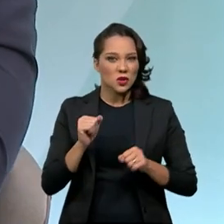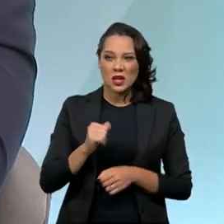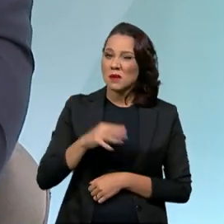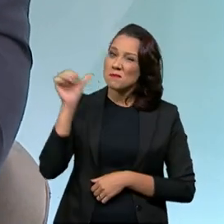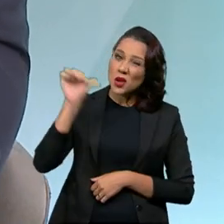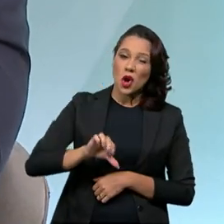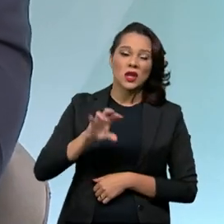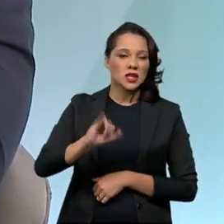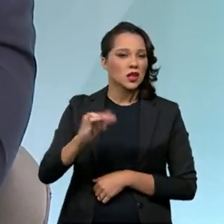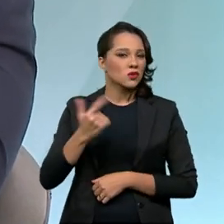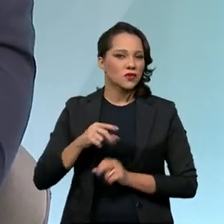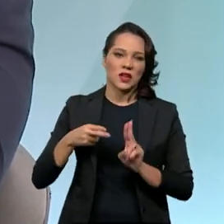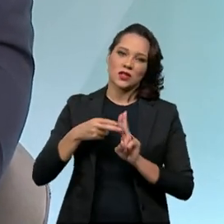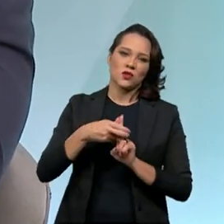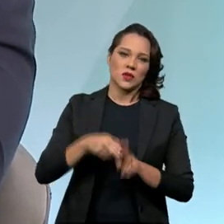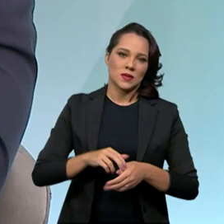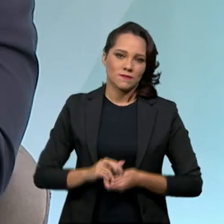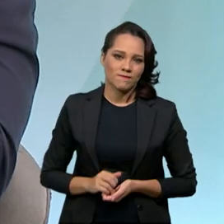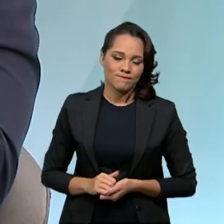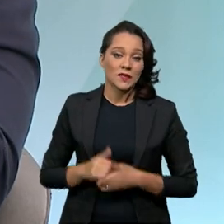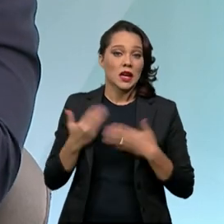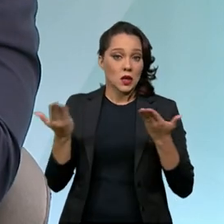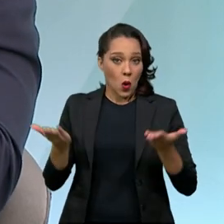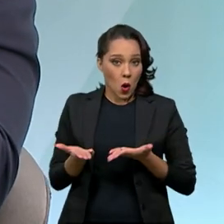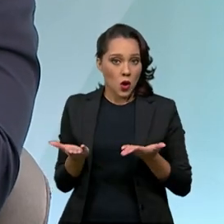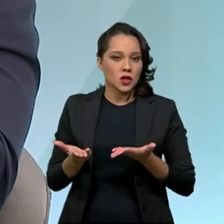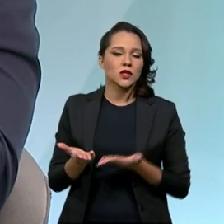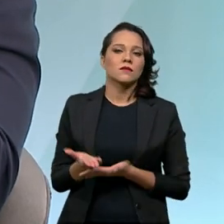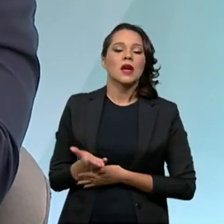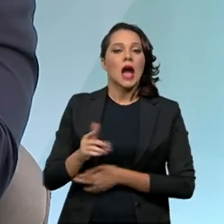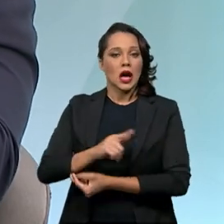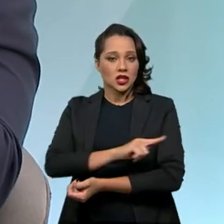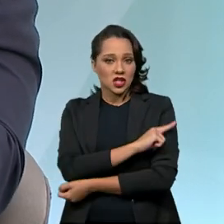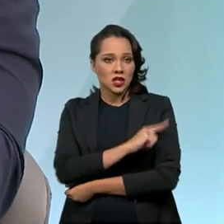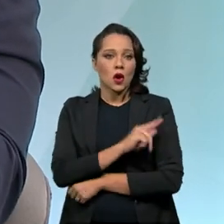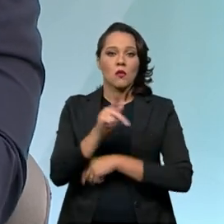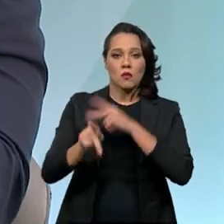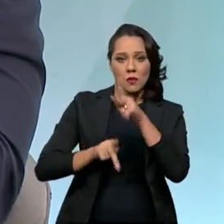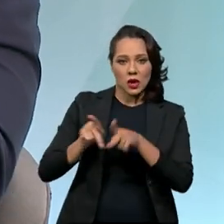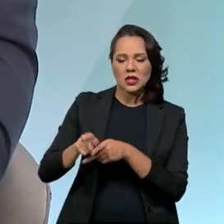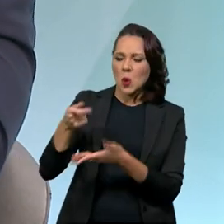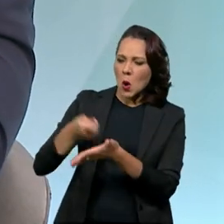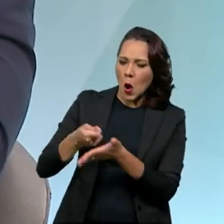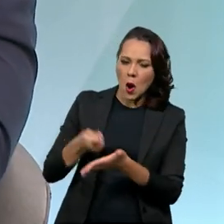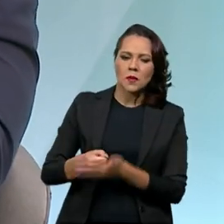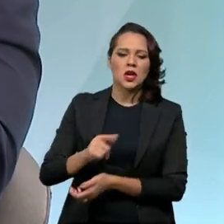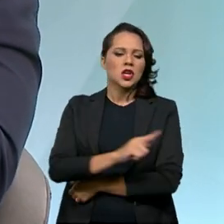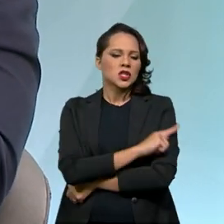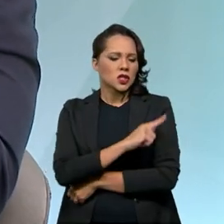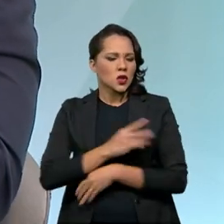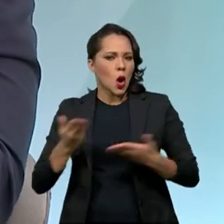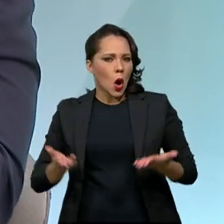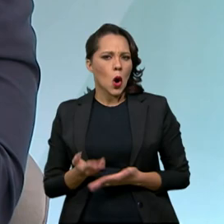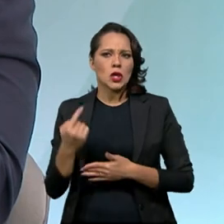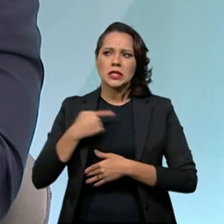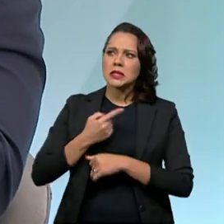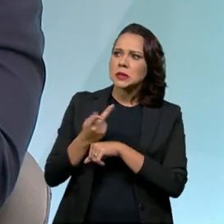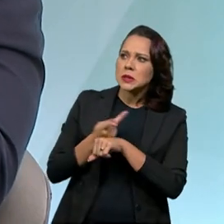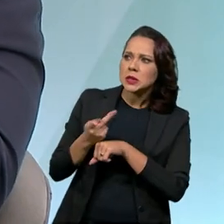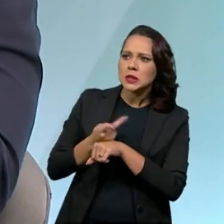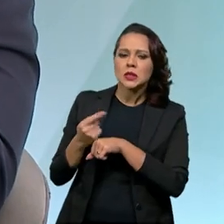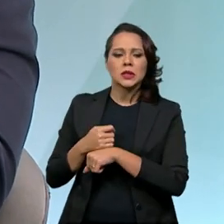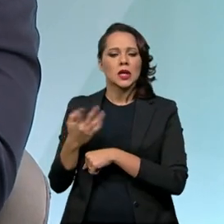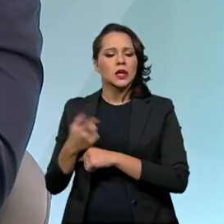muito pior se não fosse o SUS. Então, hoje, a própria gestão, a população cobra. Os gestores hoje, eles correm atrás